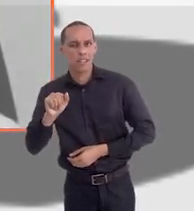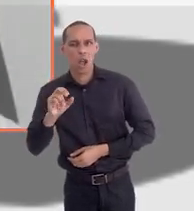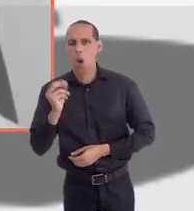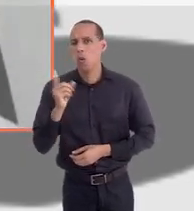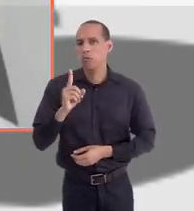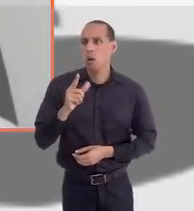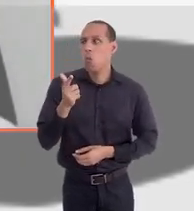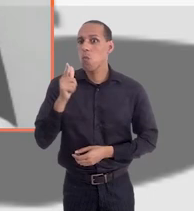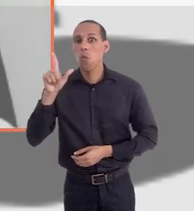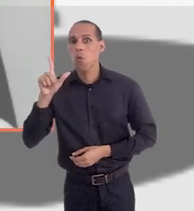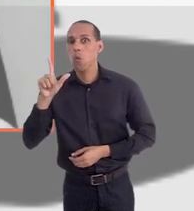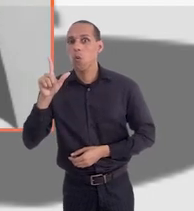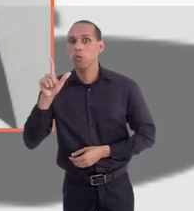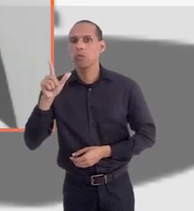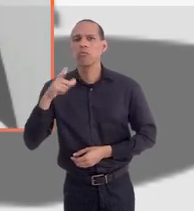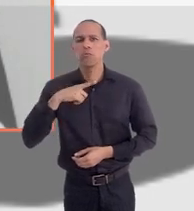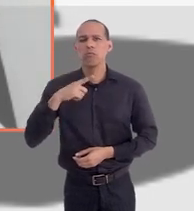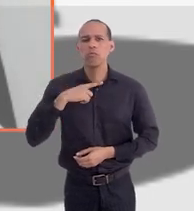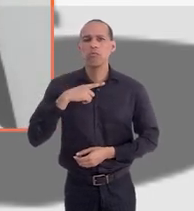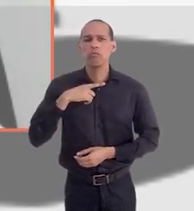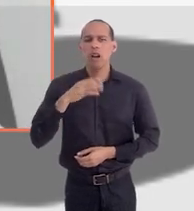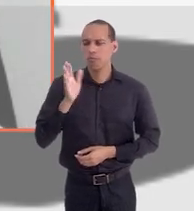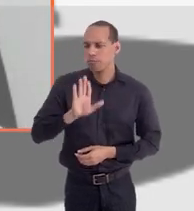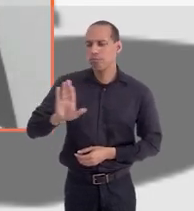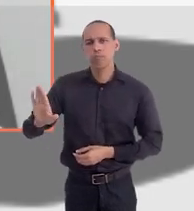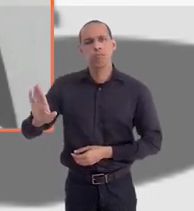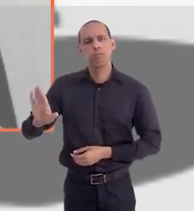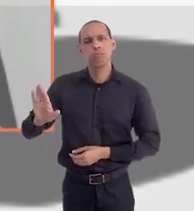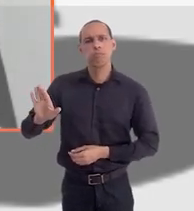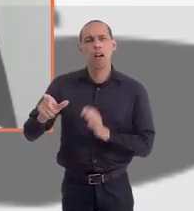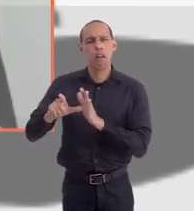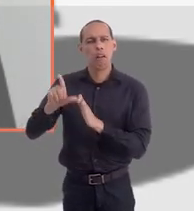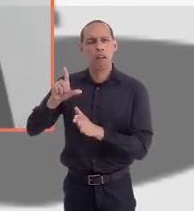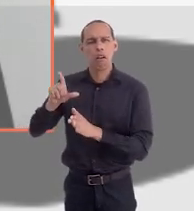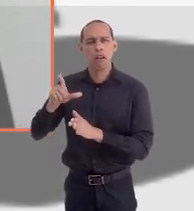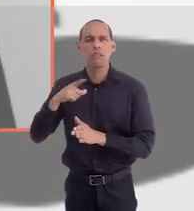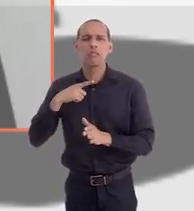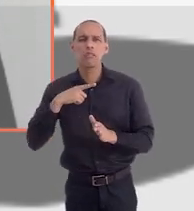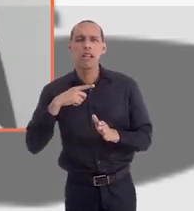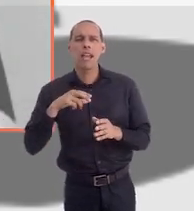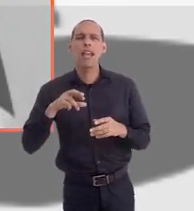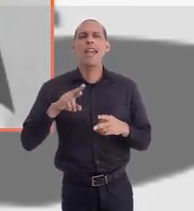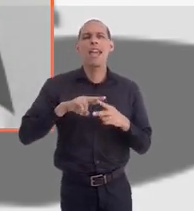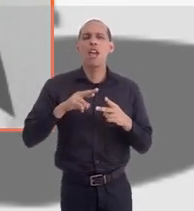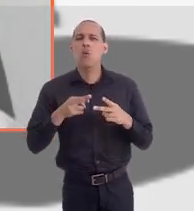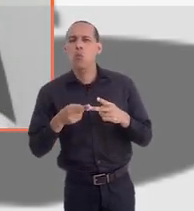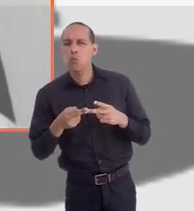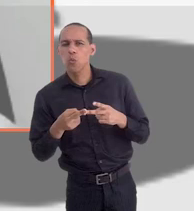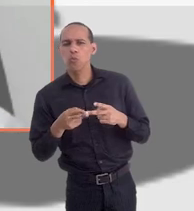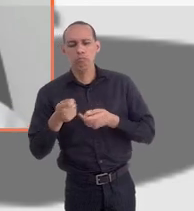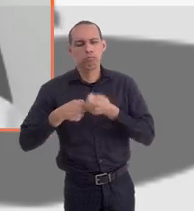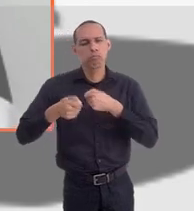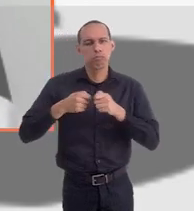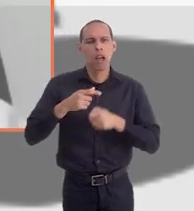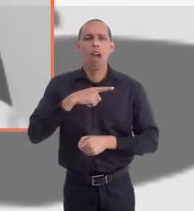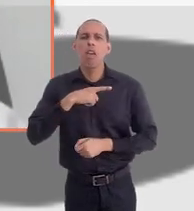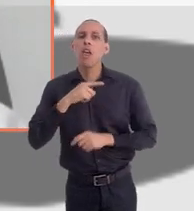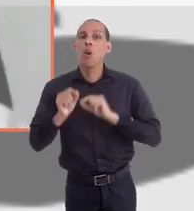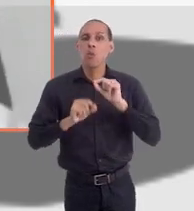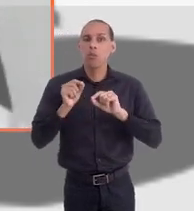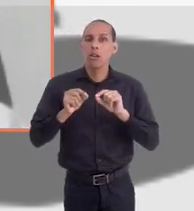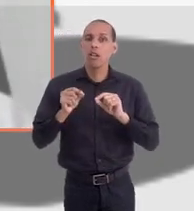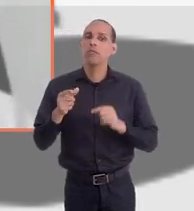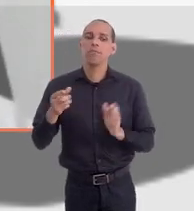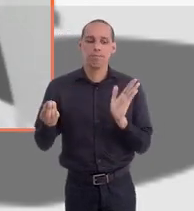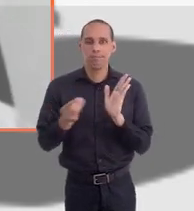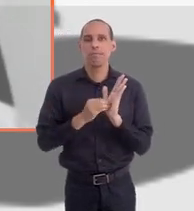procedimento existe uma suspensão preventiva e existe a possibilidade de recursos administrativos até a revisão do processo, vai cair. Então, a gente tem